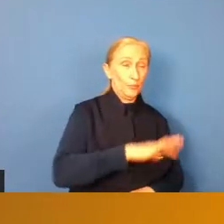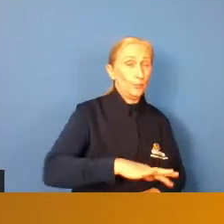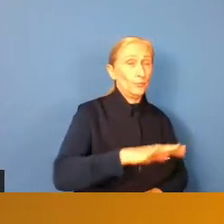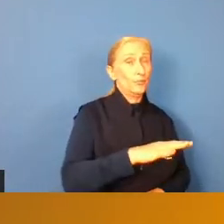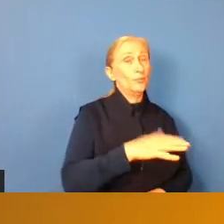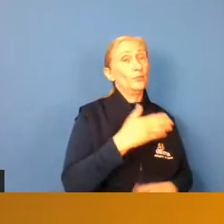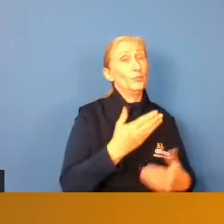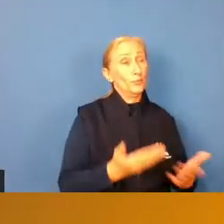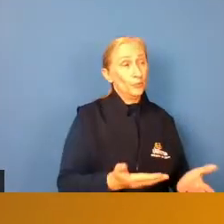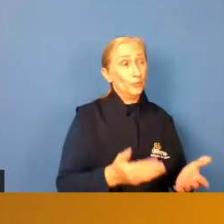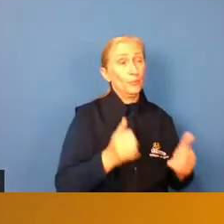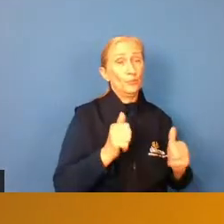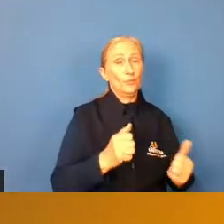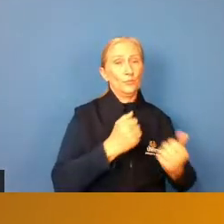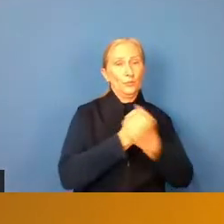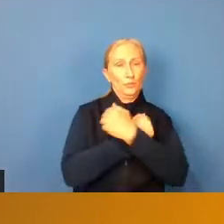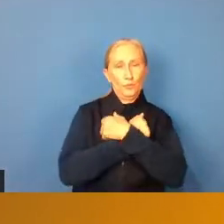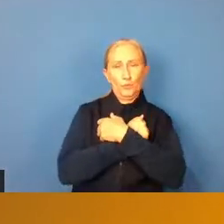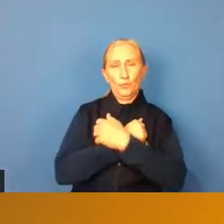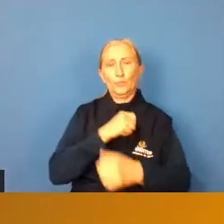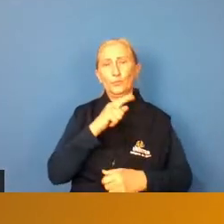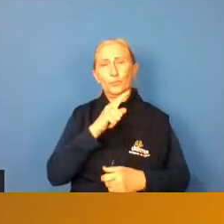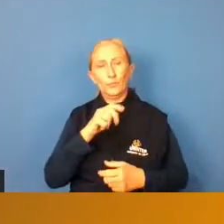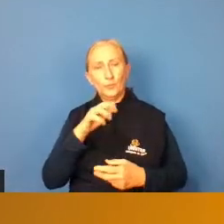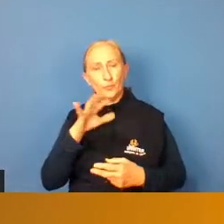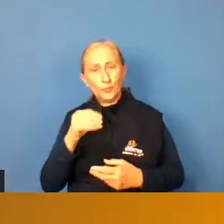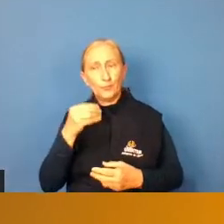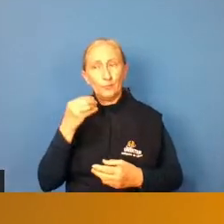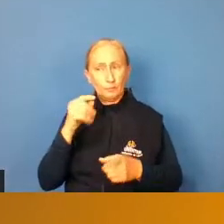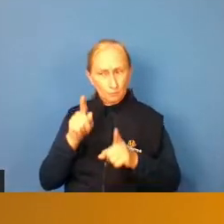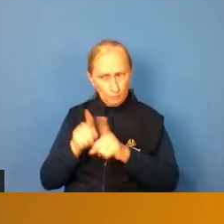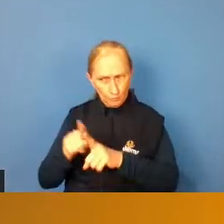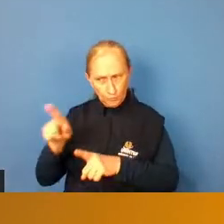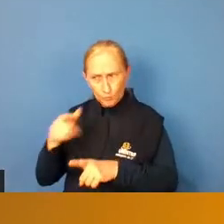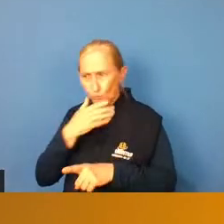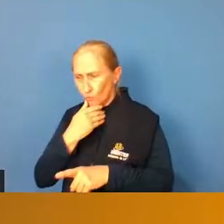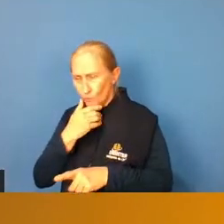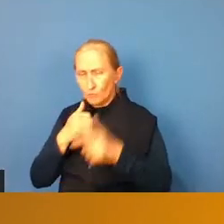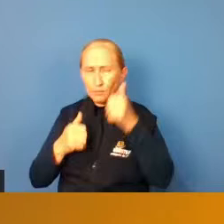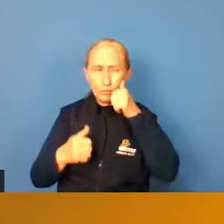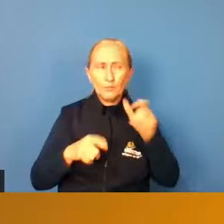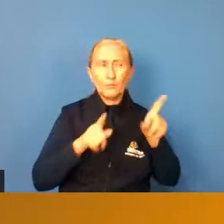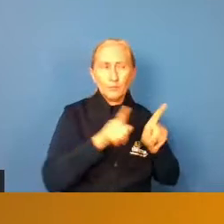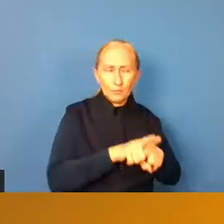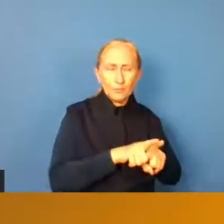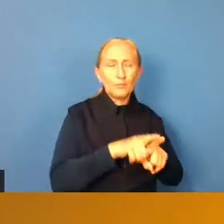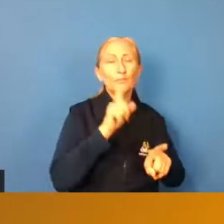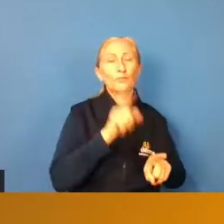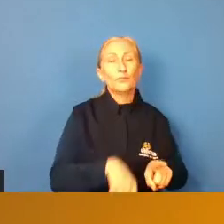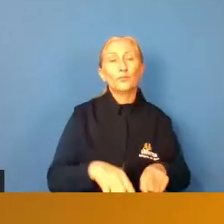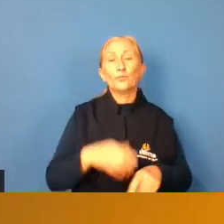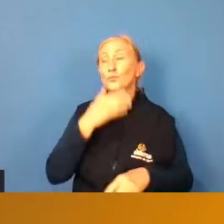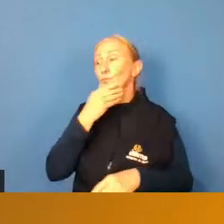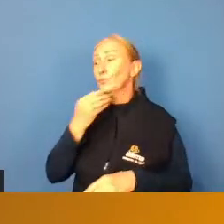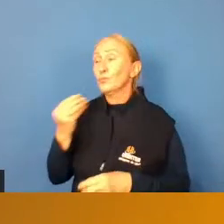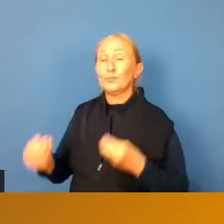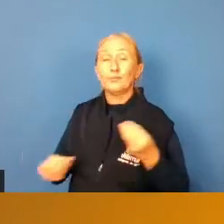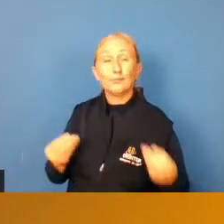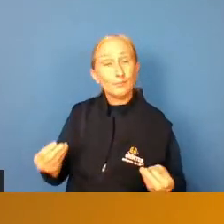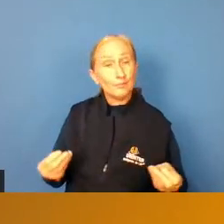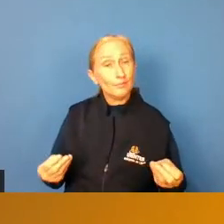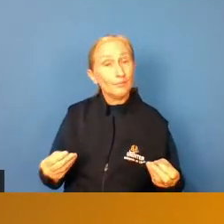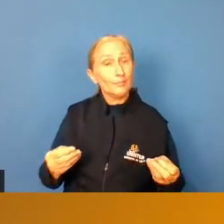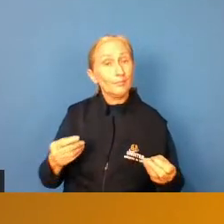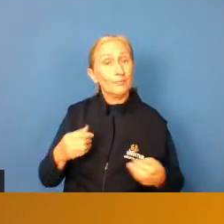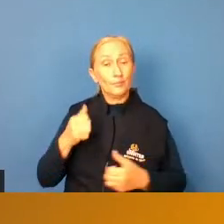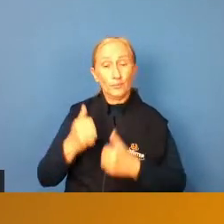também a gente encontra isso no futebol feminino ou somente no futebol masculino será que